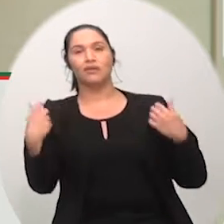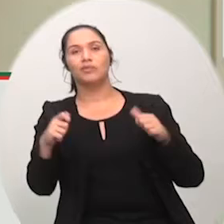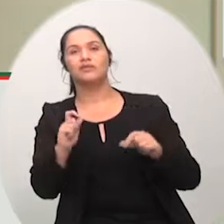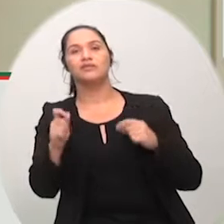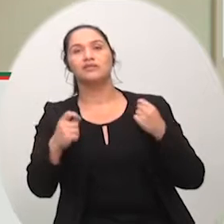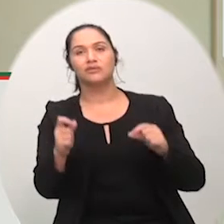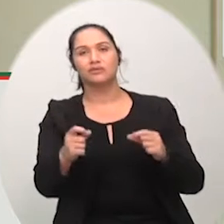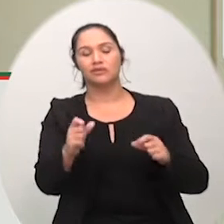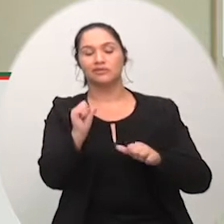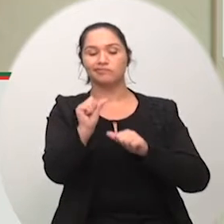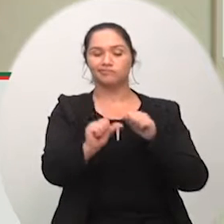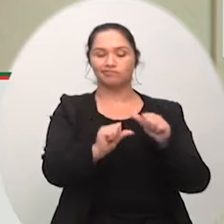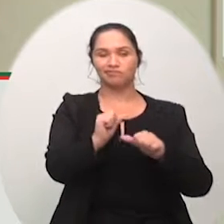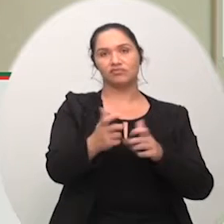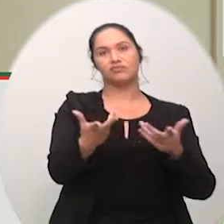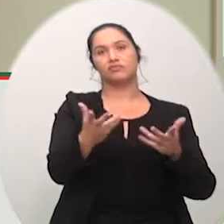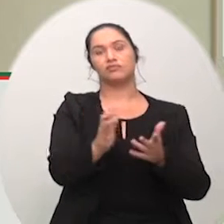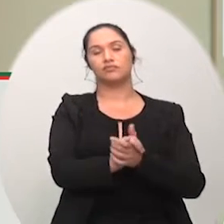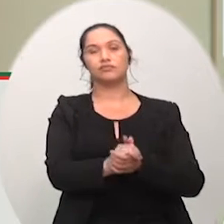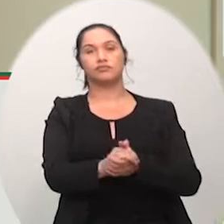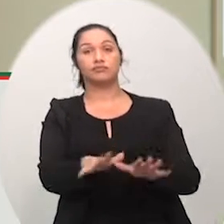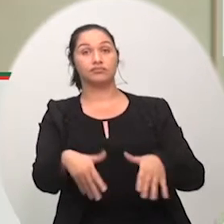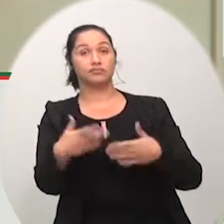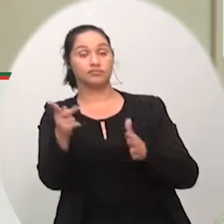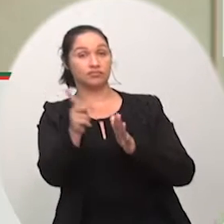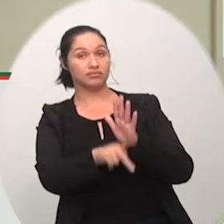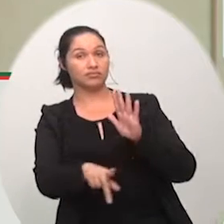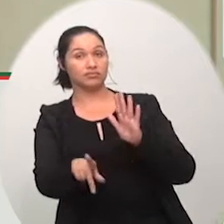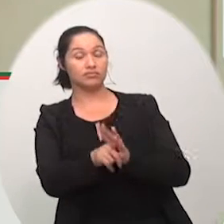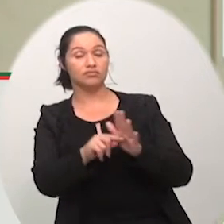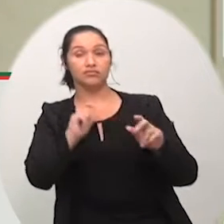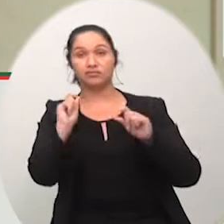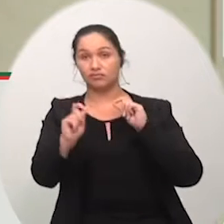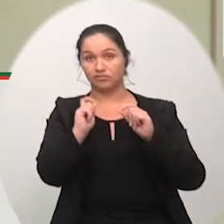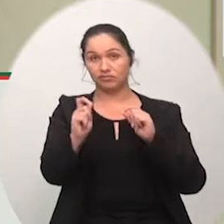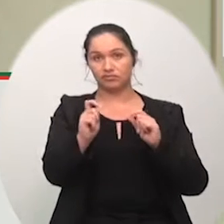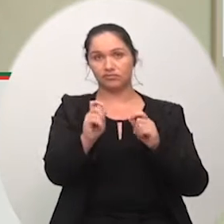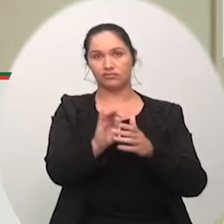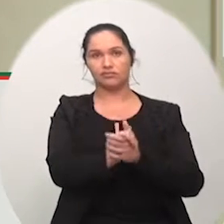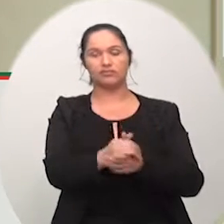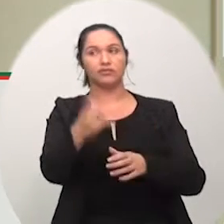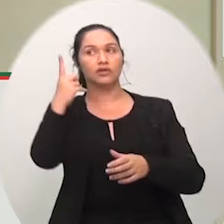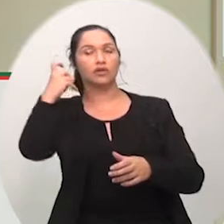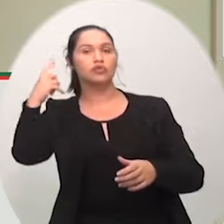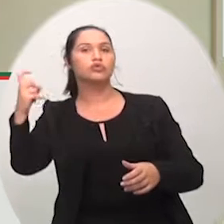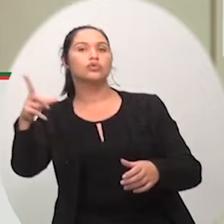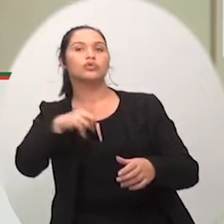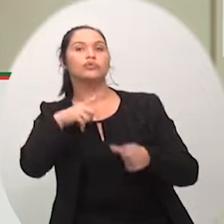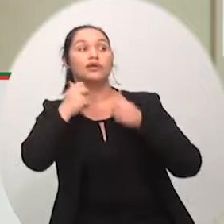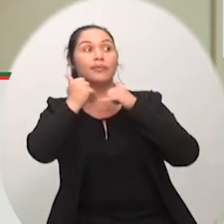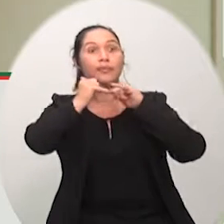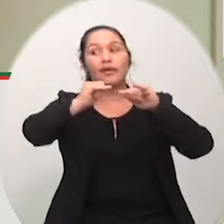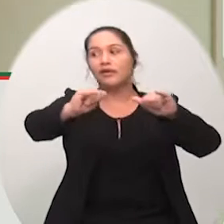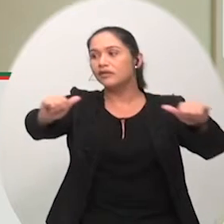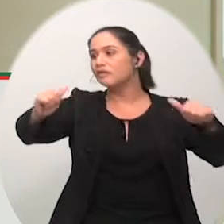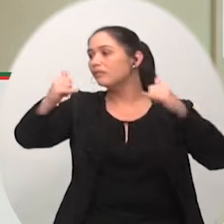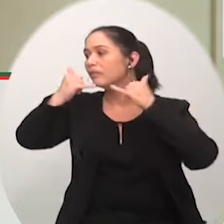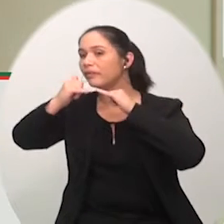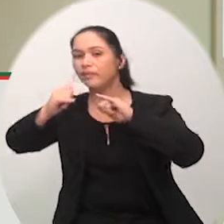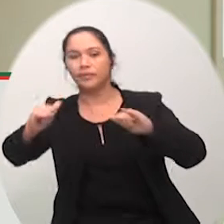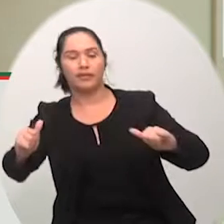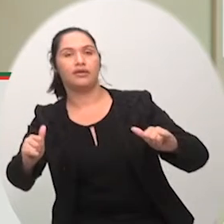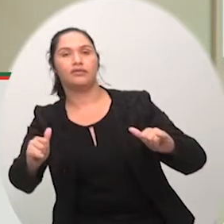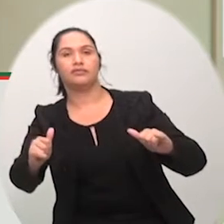essa informação esse projeto visa então colocar um sistema sonoro nos ônibus onde a cada parada